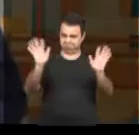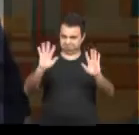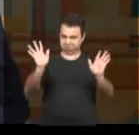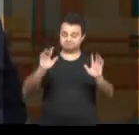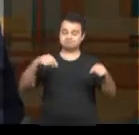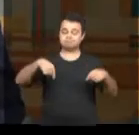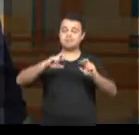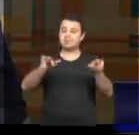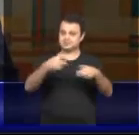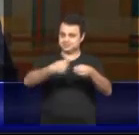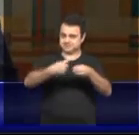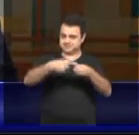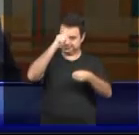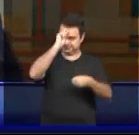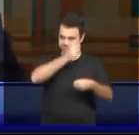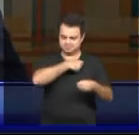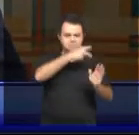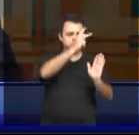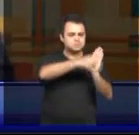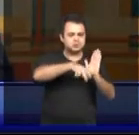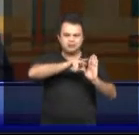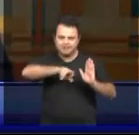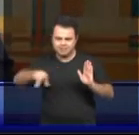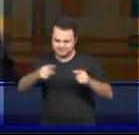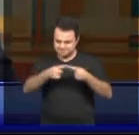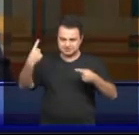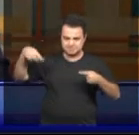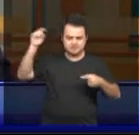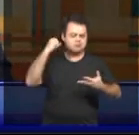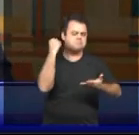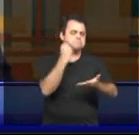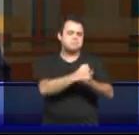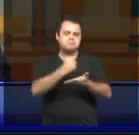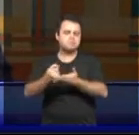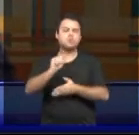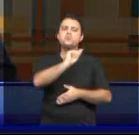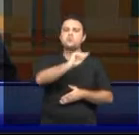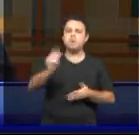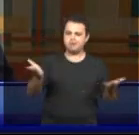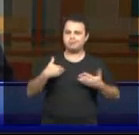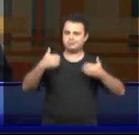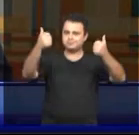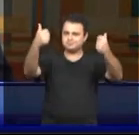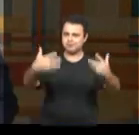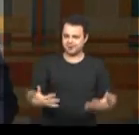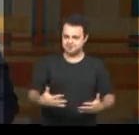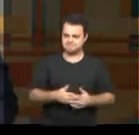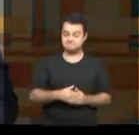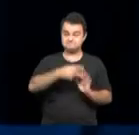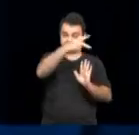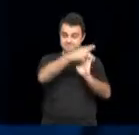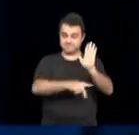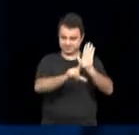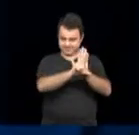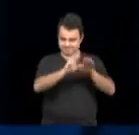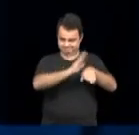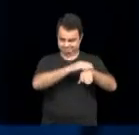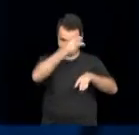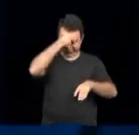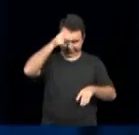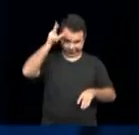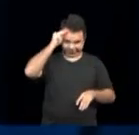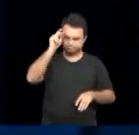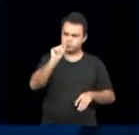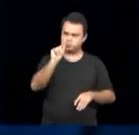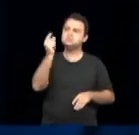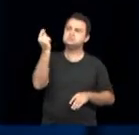Olá, eu falo agora sobre os projetos protocolados na última semana aqui na Câmara de São José do Rio Preto. Projeto de lei do